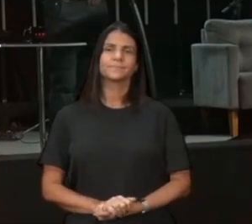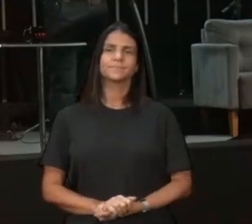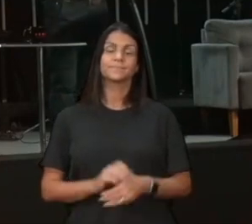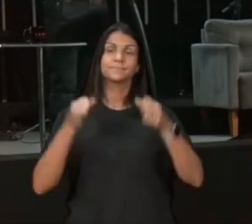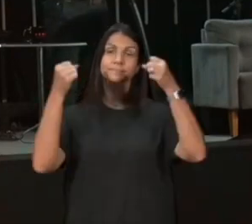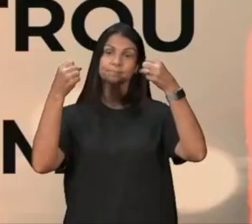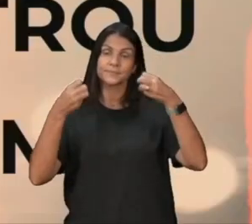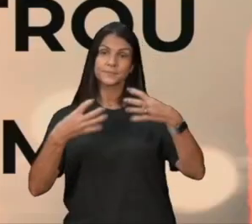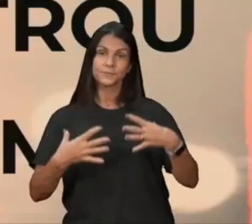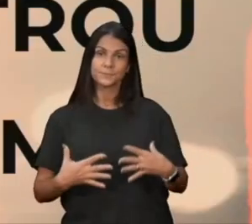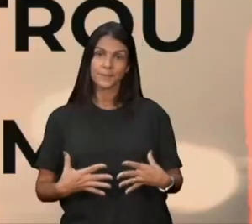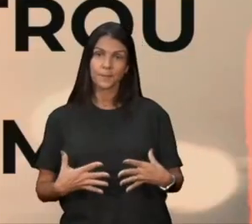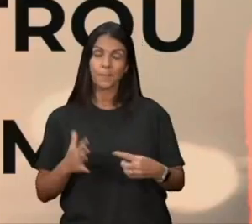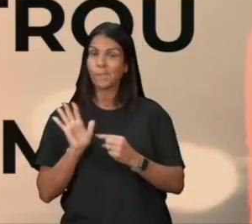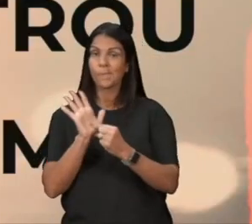assim,